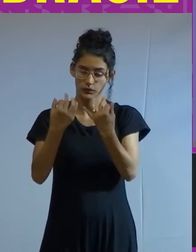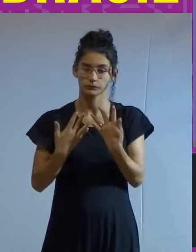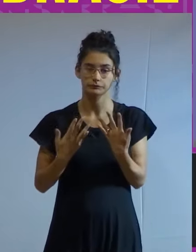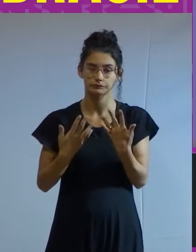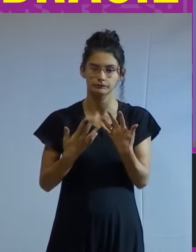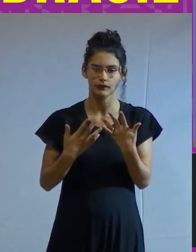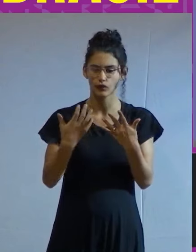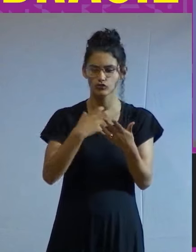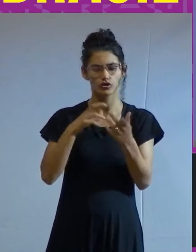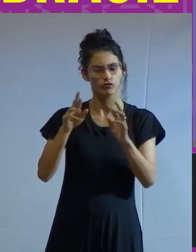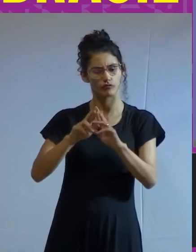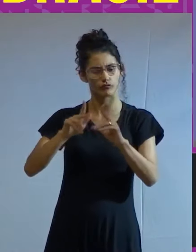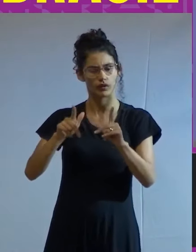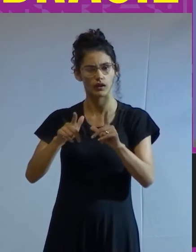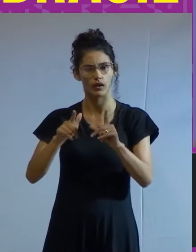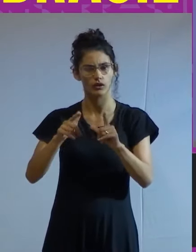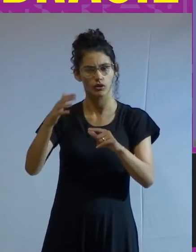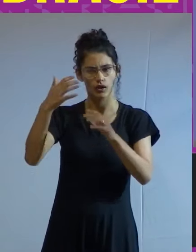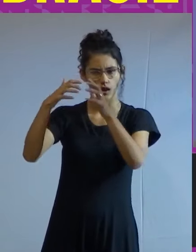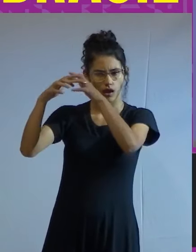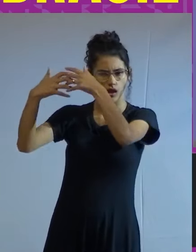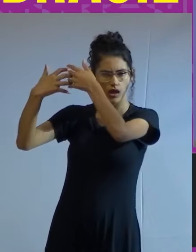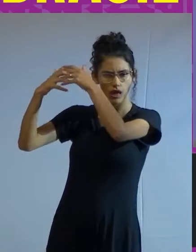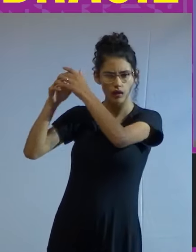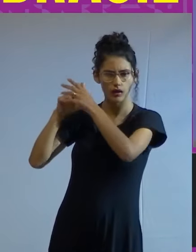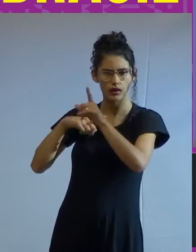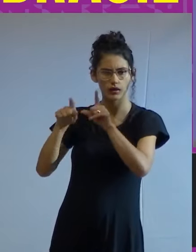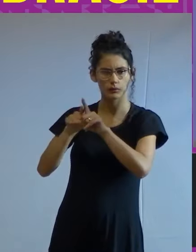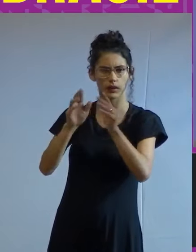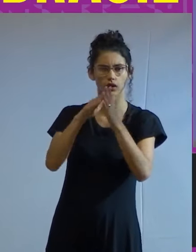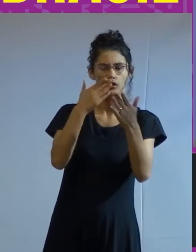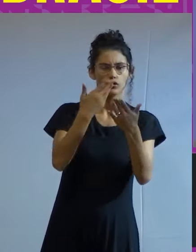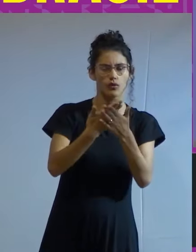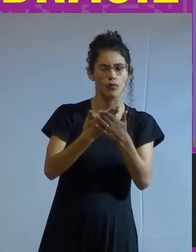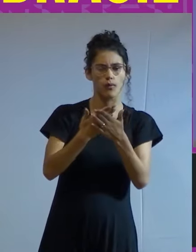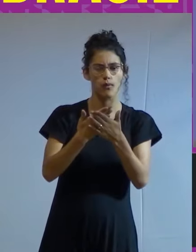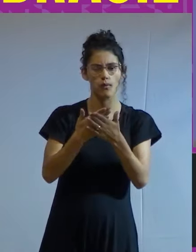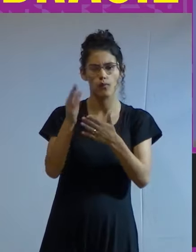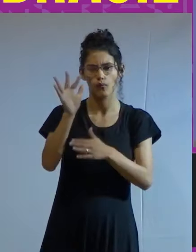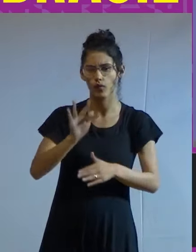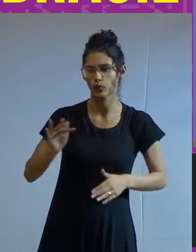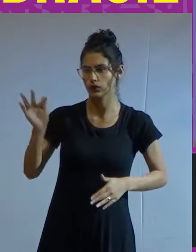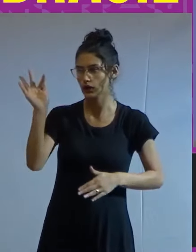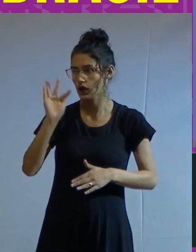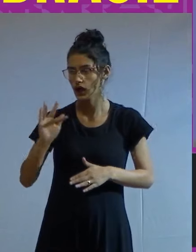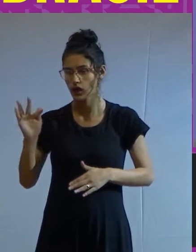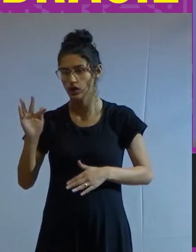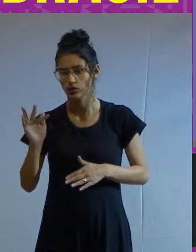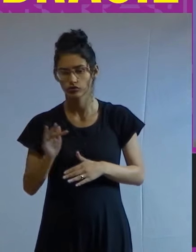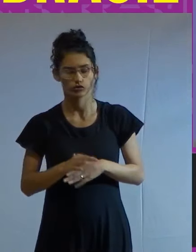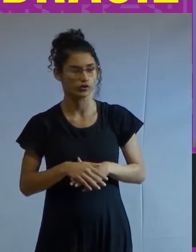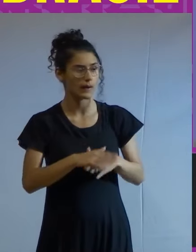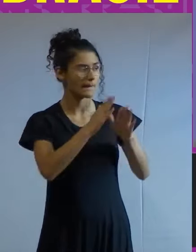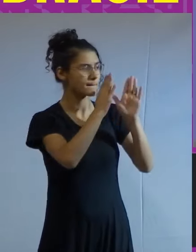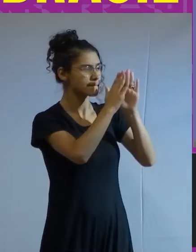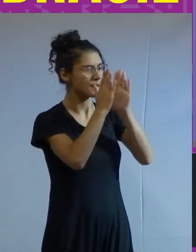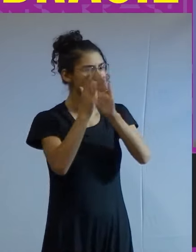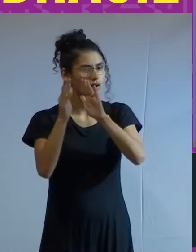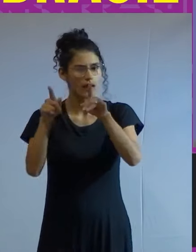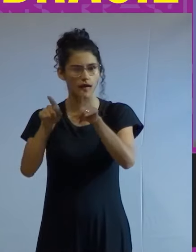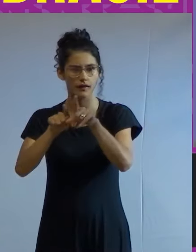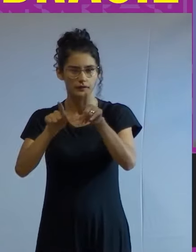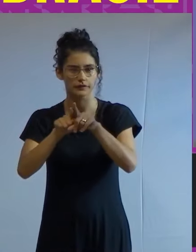vasta textura de oficinas intelectuais, escolas, liceus, colégios, bibliotecas e